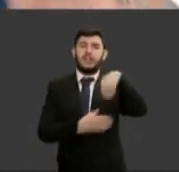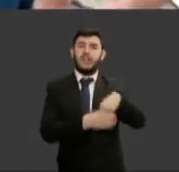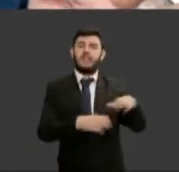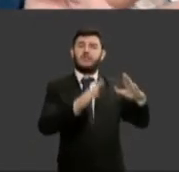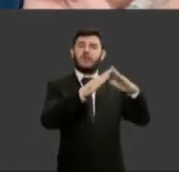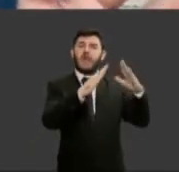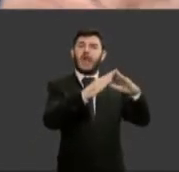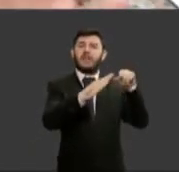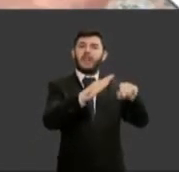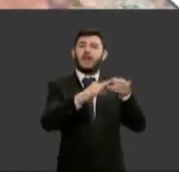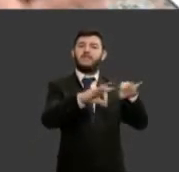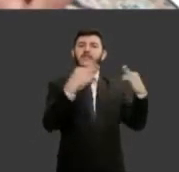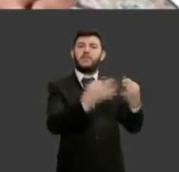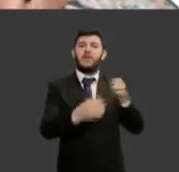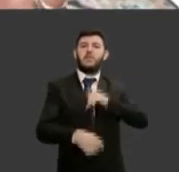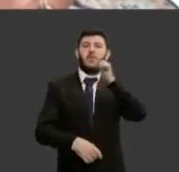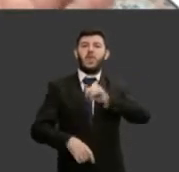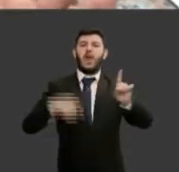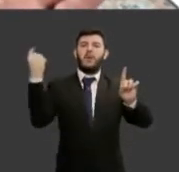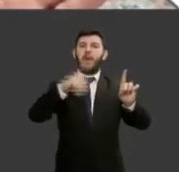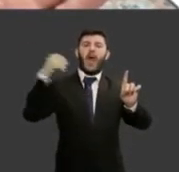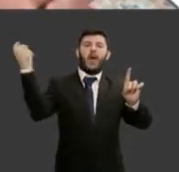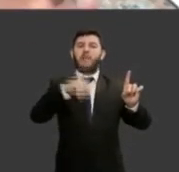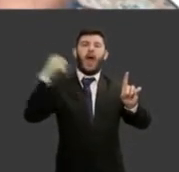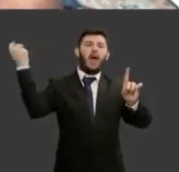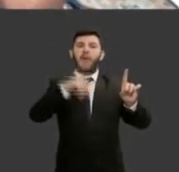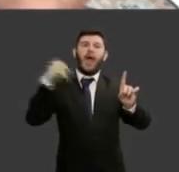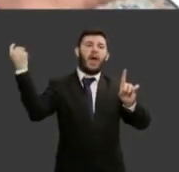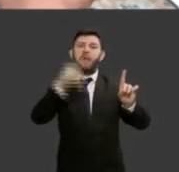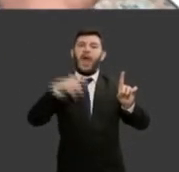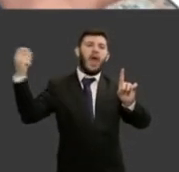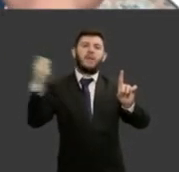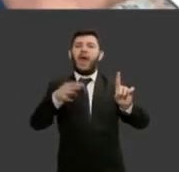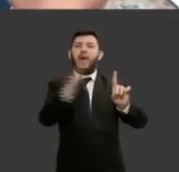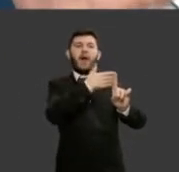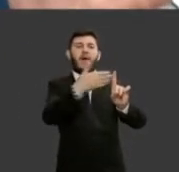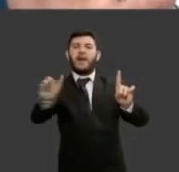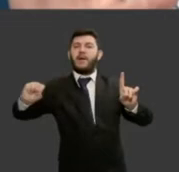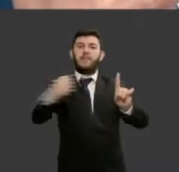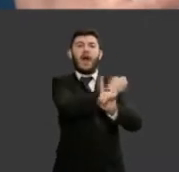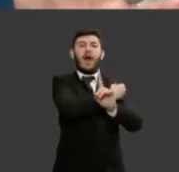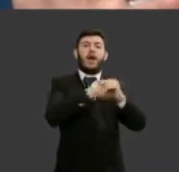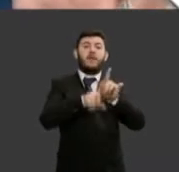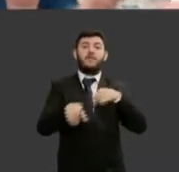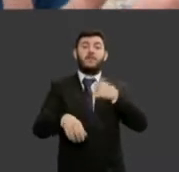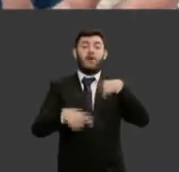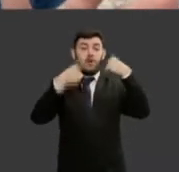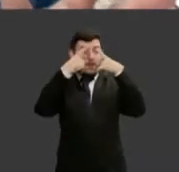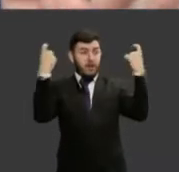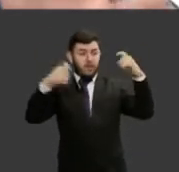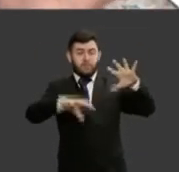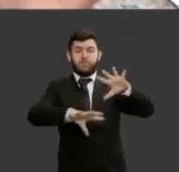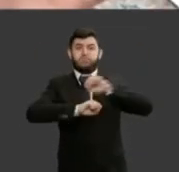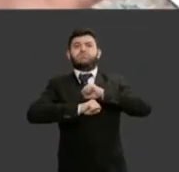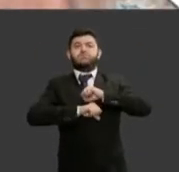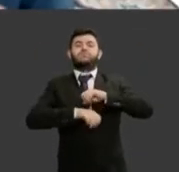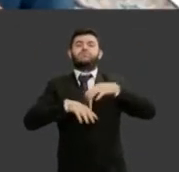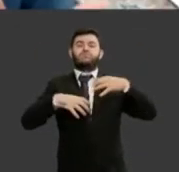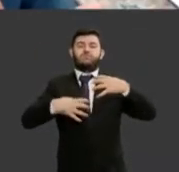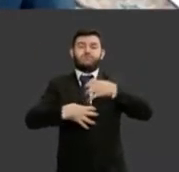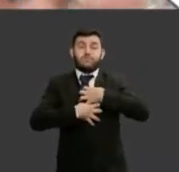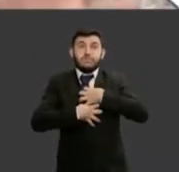de suas casas e quando isso não acontece, estão sendo fortemente sobrecarregadas com a